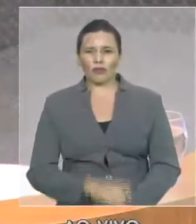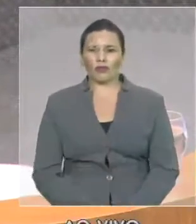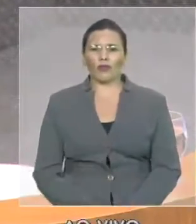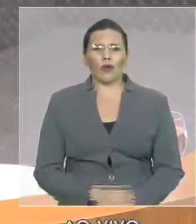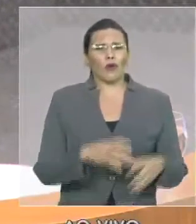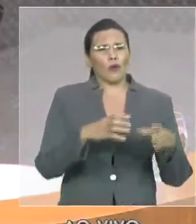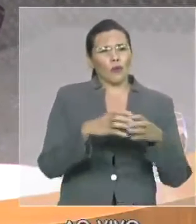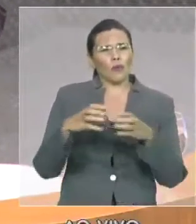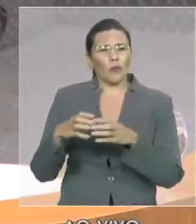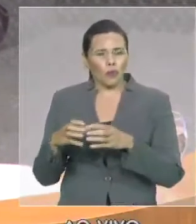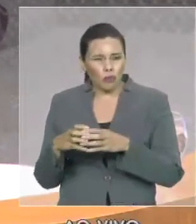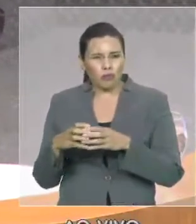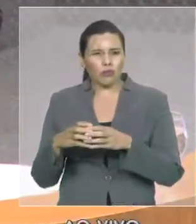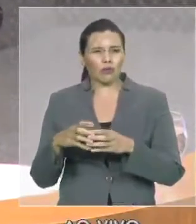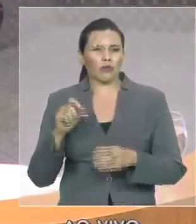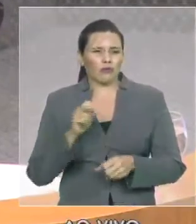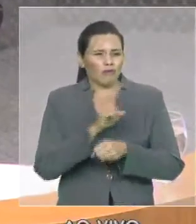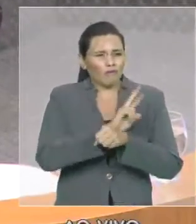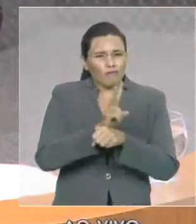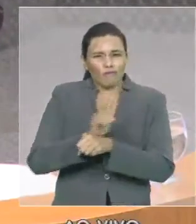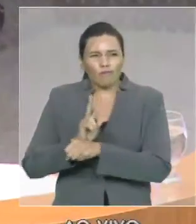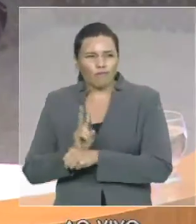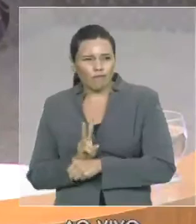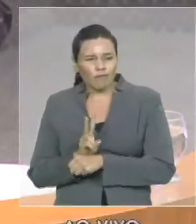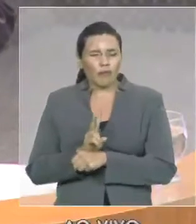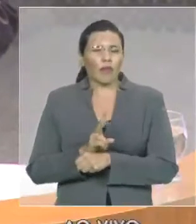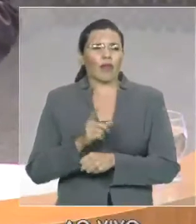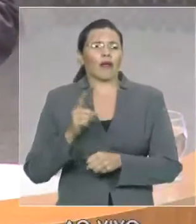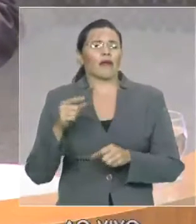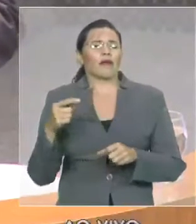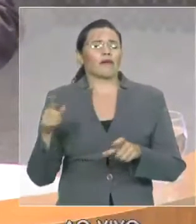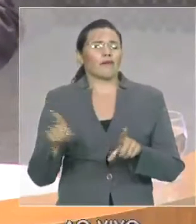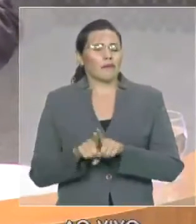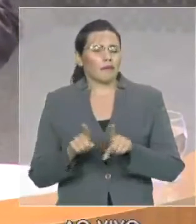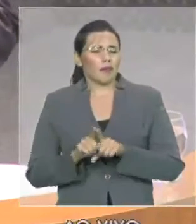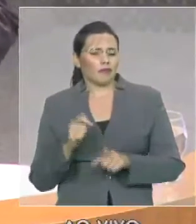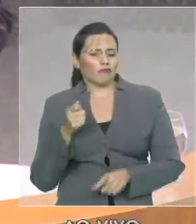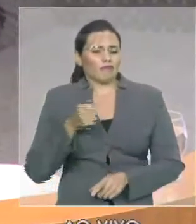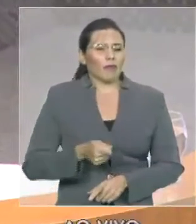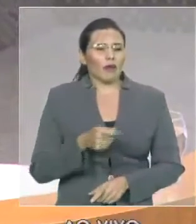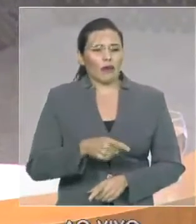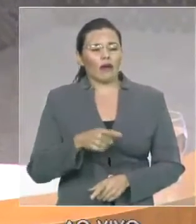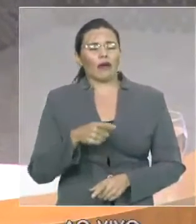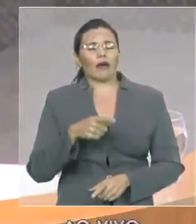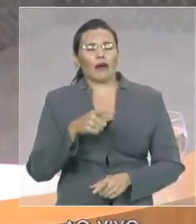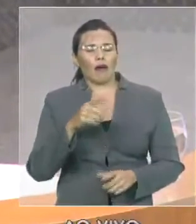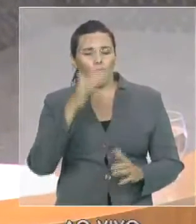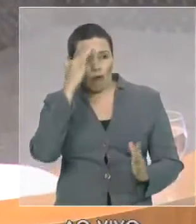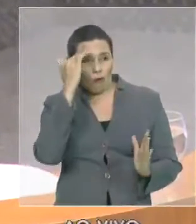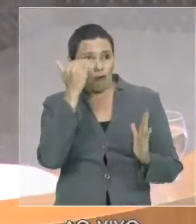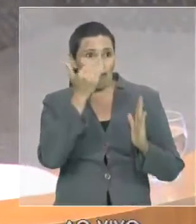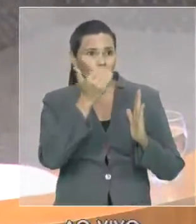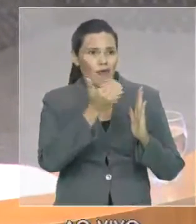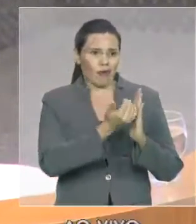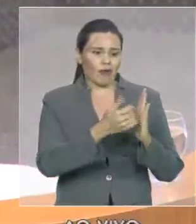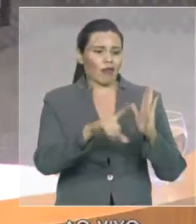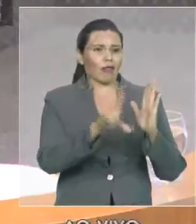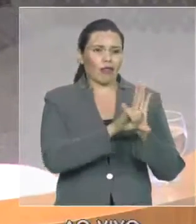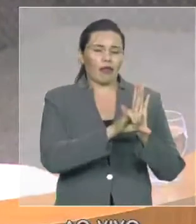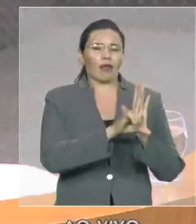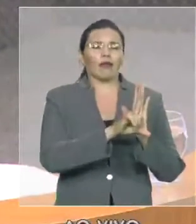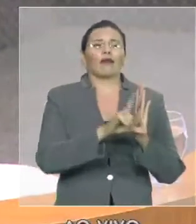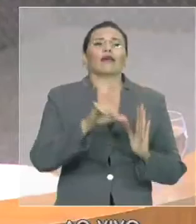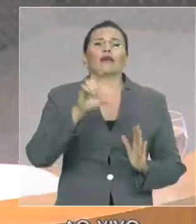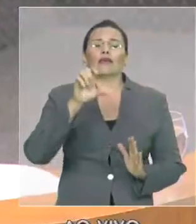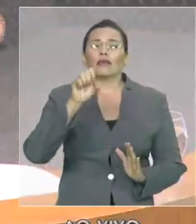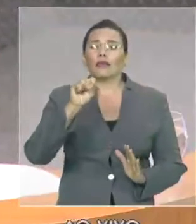lei seca no nosso estado, resultando de uma redução de 23% em mortes no trânsito segundo as